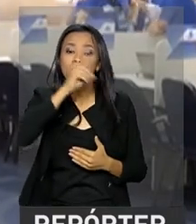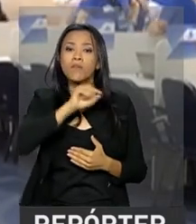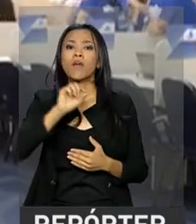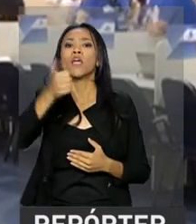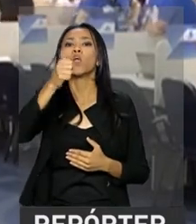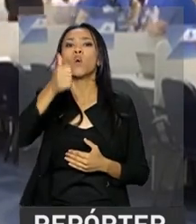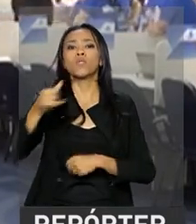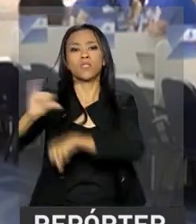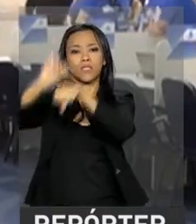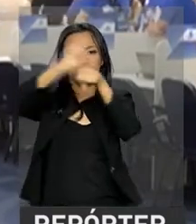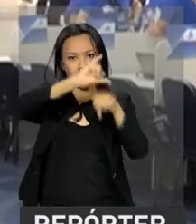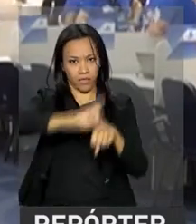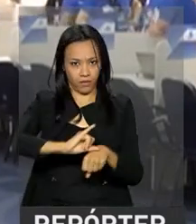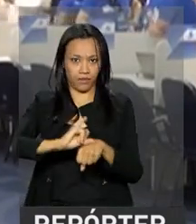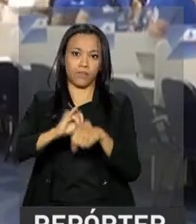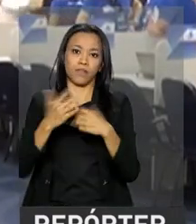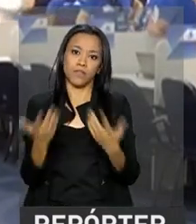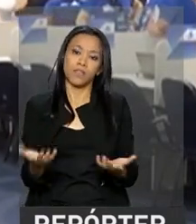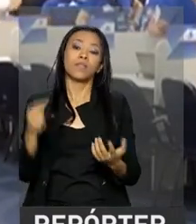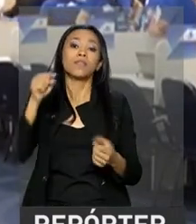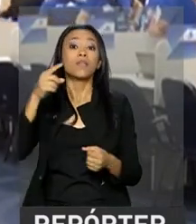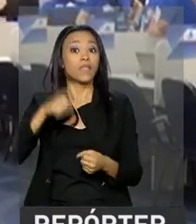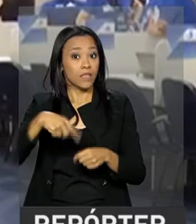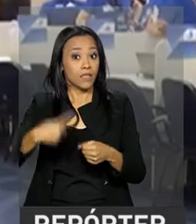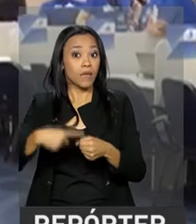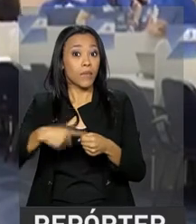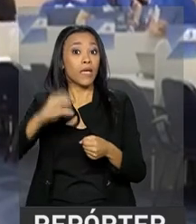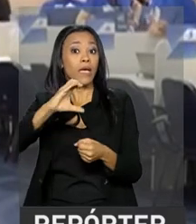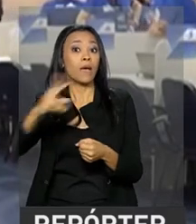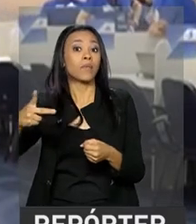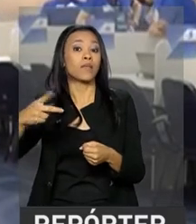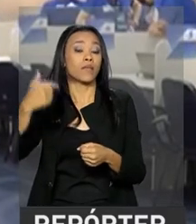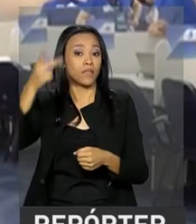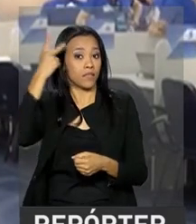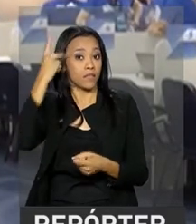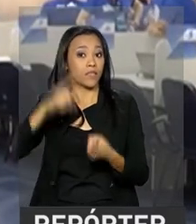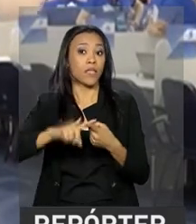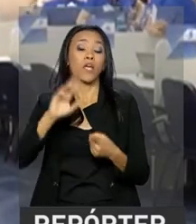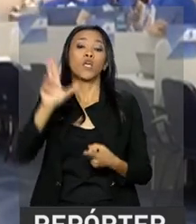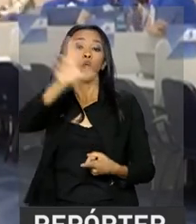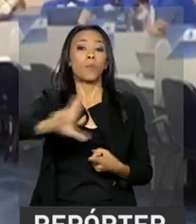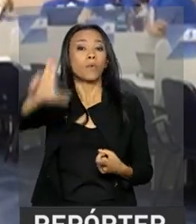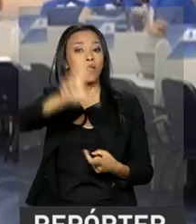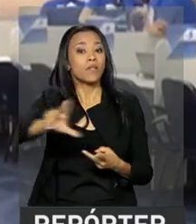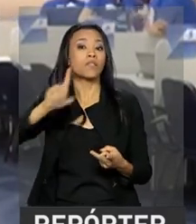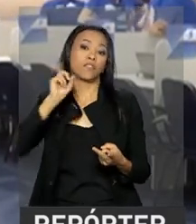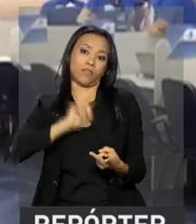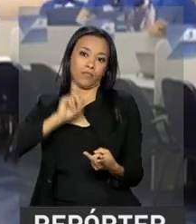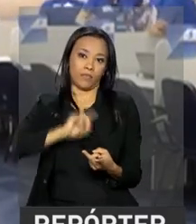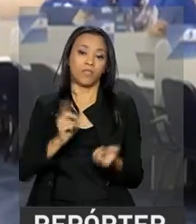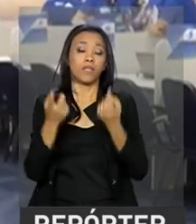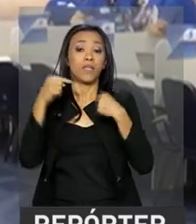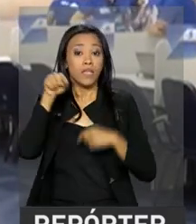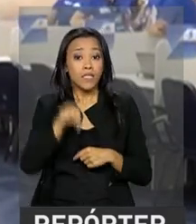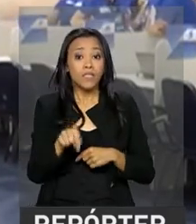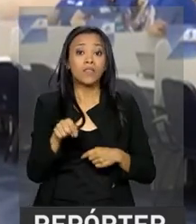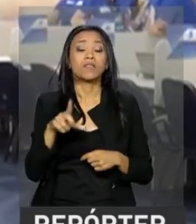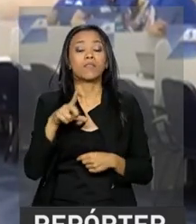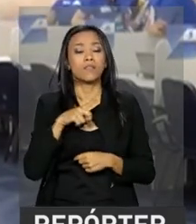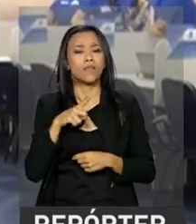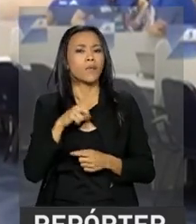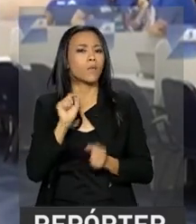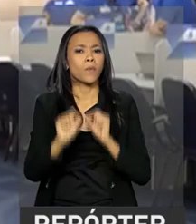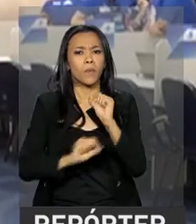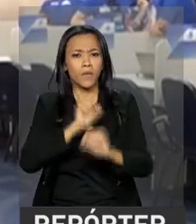cidades, 9 delas capitais e ainda Campinas, no interior de São Paulo, e Uberlândia, no Triângulo Mineiro. Nesta edição, estão disponíveis para